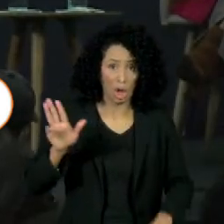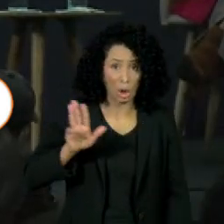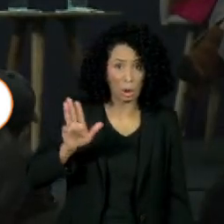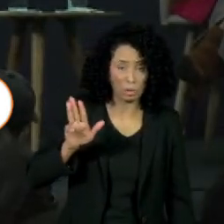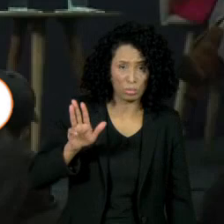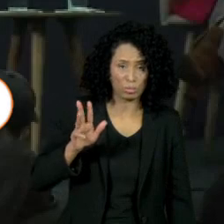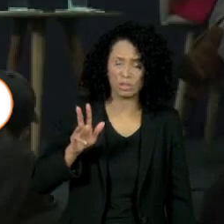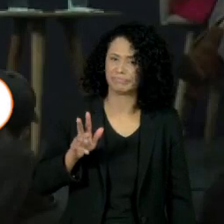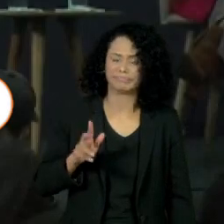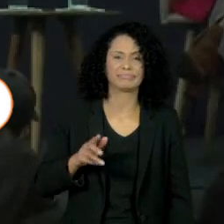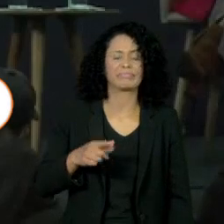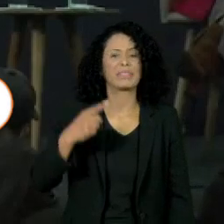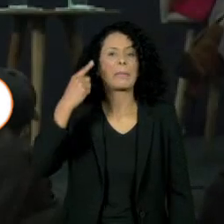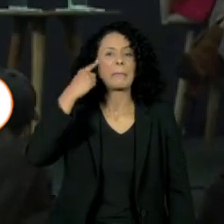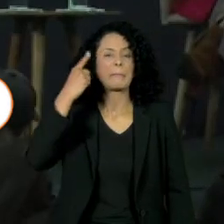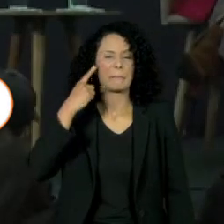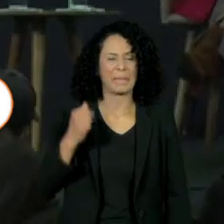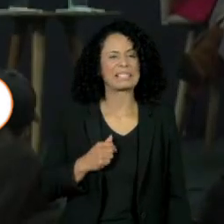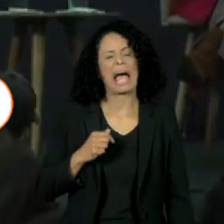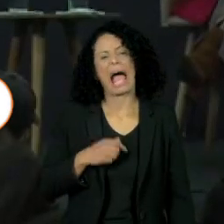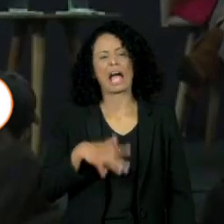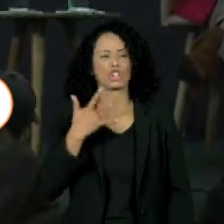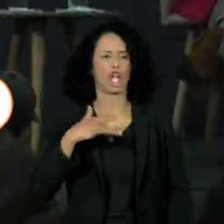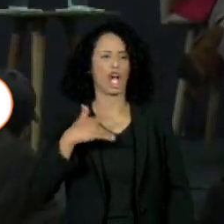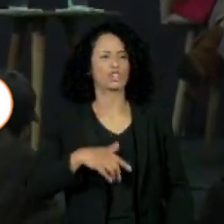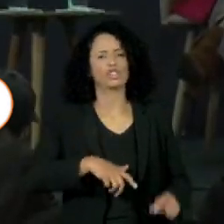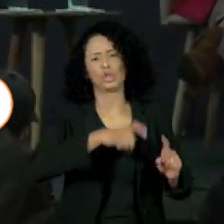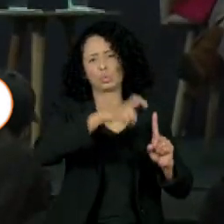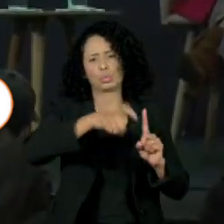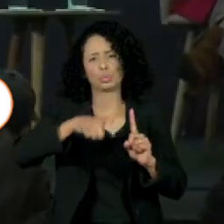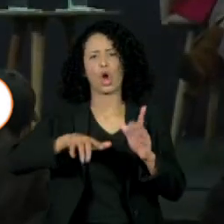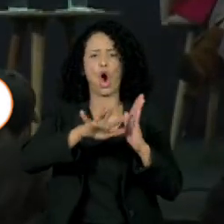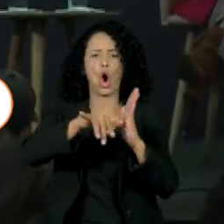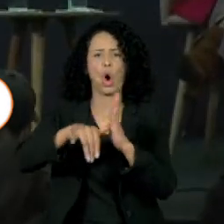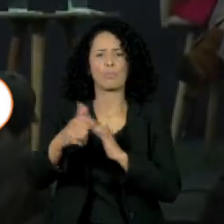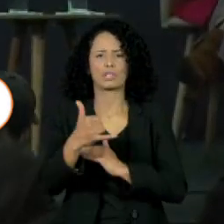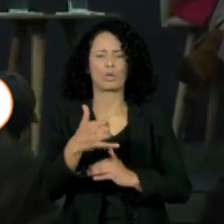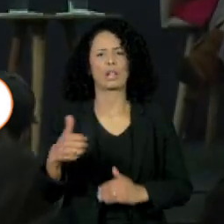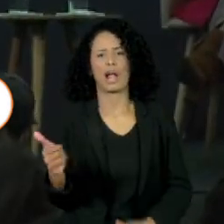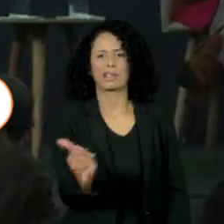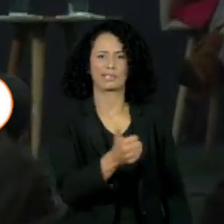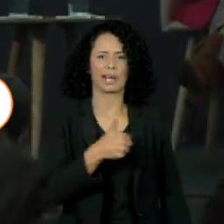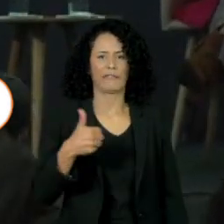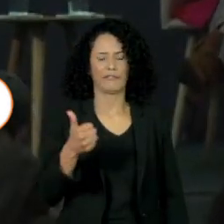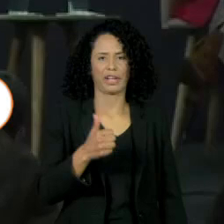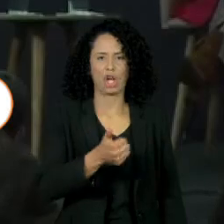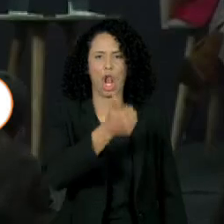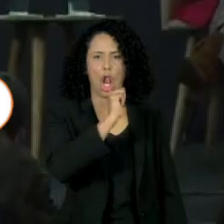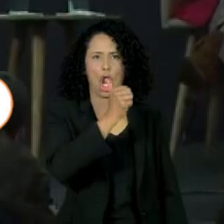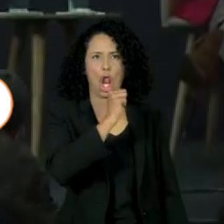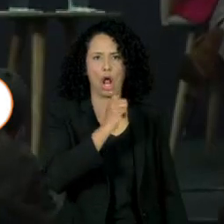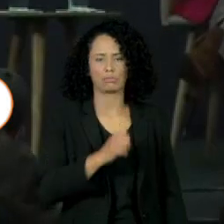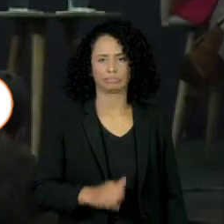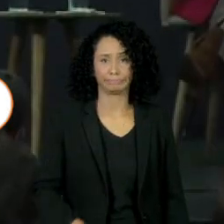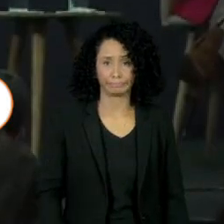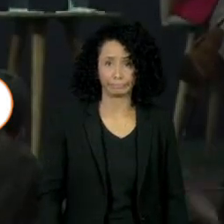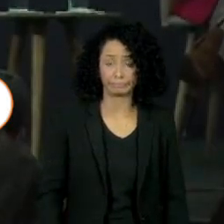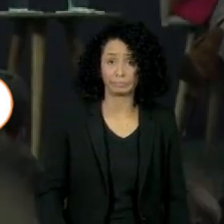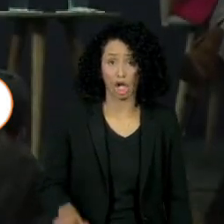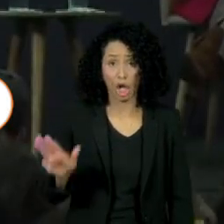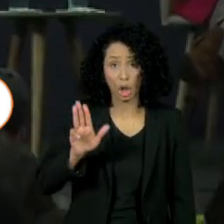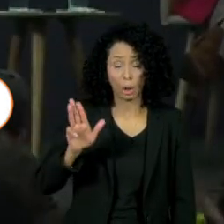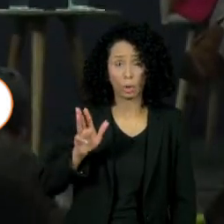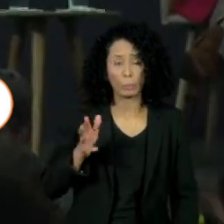meninos que atacam pessoas atrás de celular e cerveja. Lula tenta seguir o caminho de